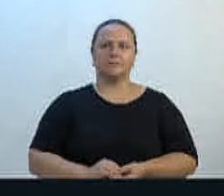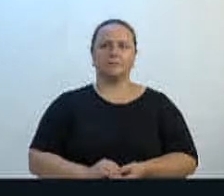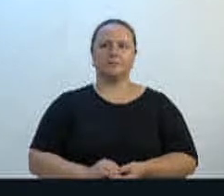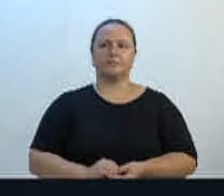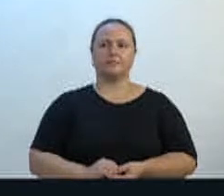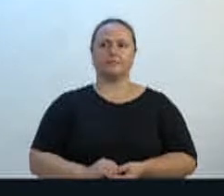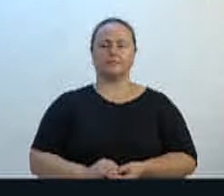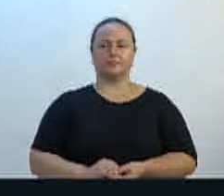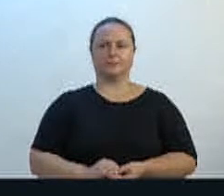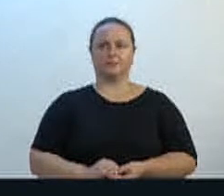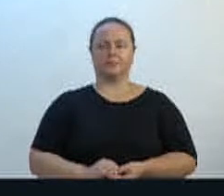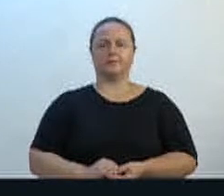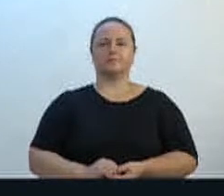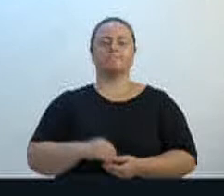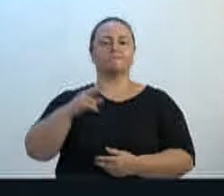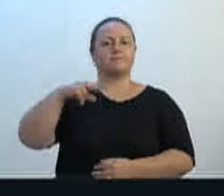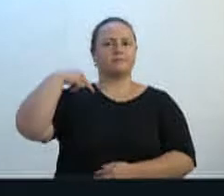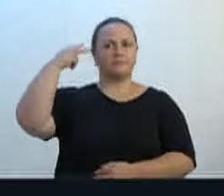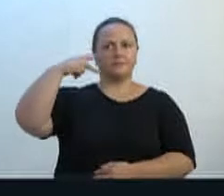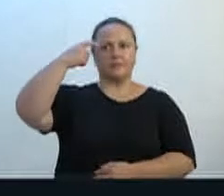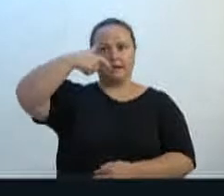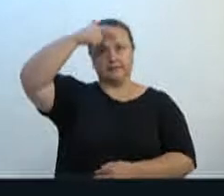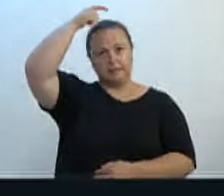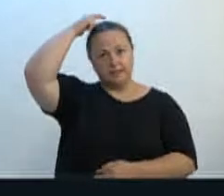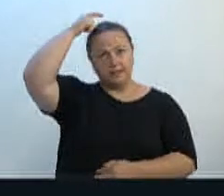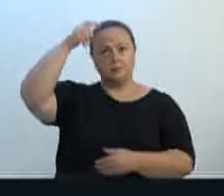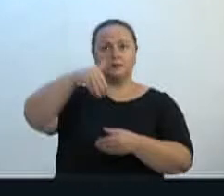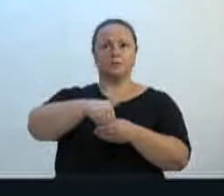O vereador Adriano, seu voto.